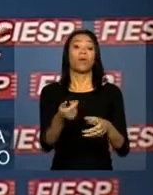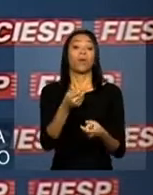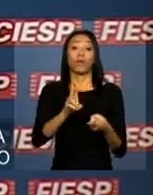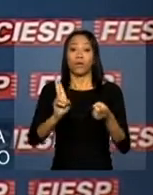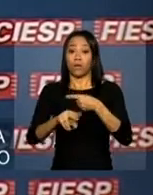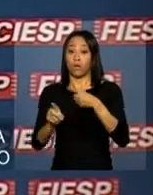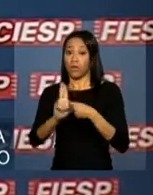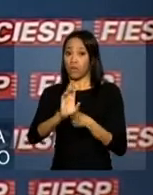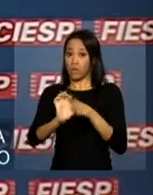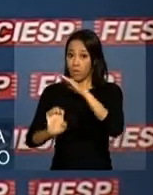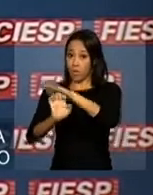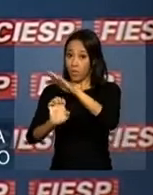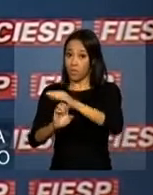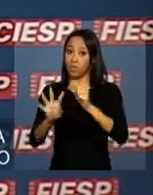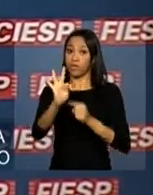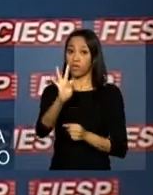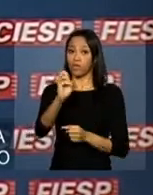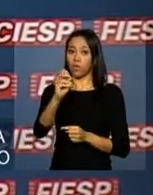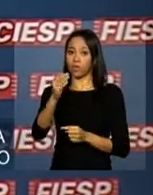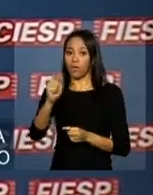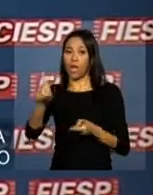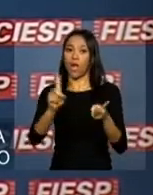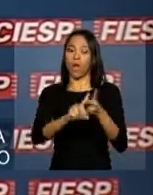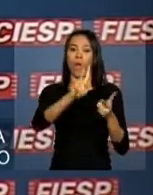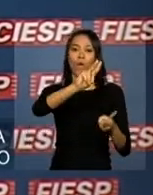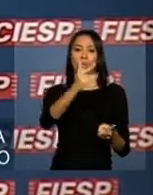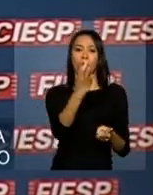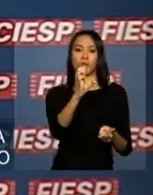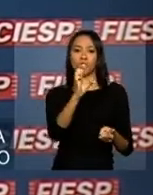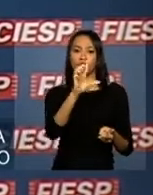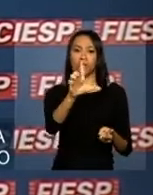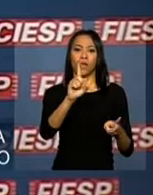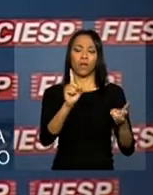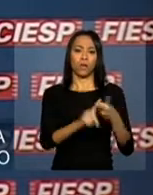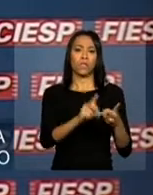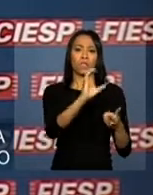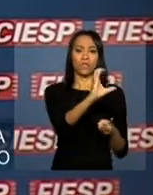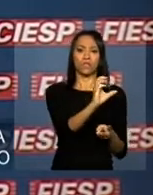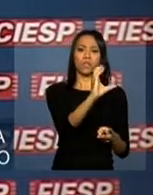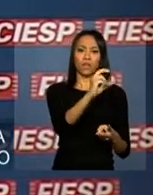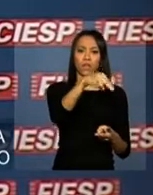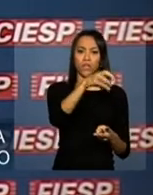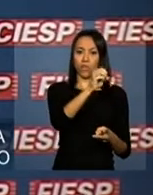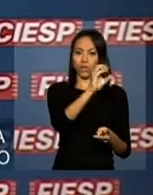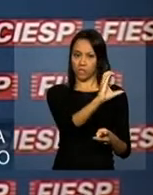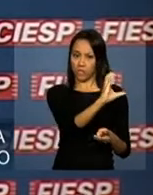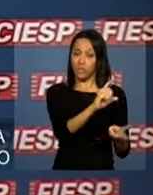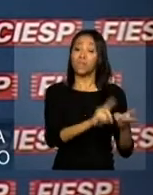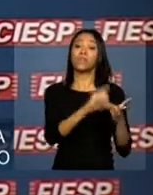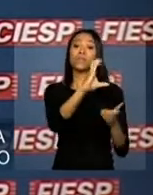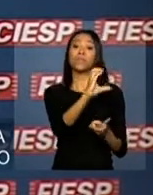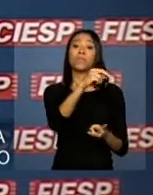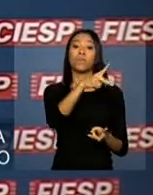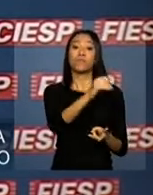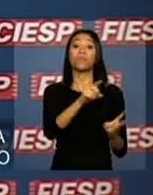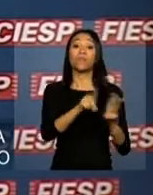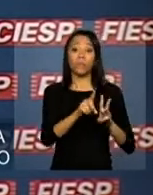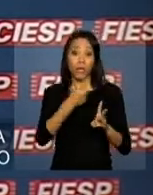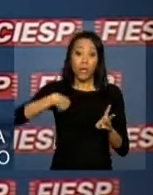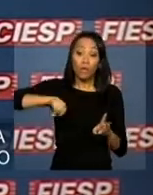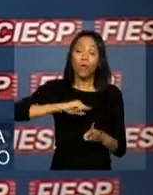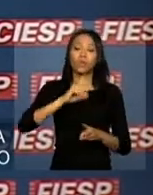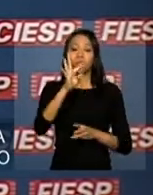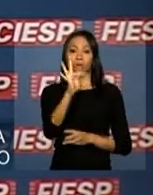da Total, da Shell, da CNOCC e da CNPC e da nossa Petrobras.